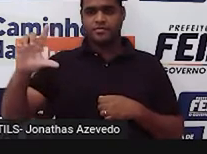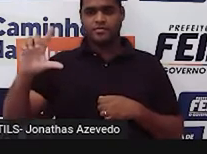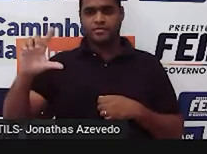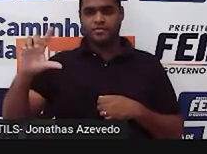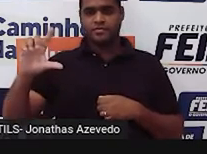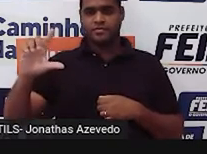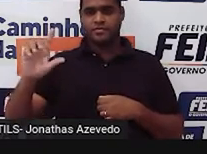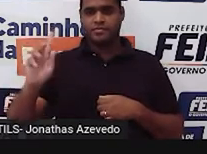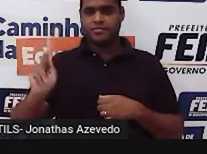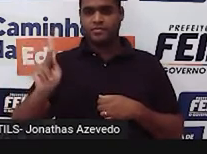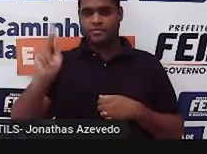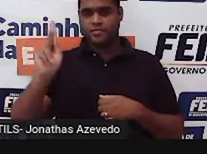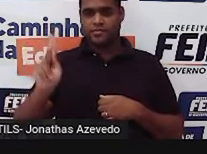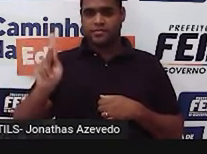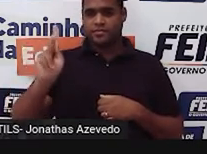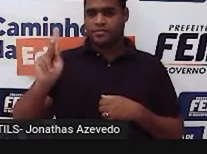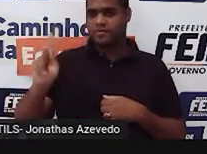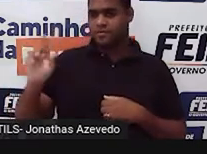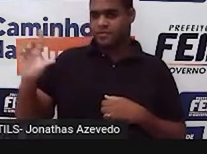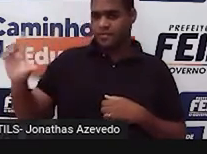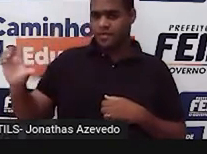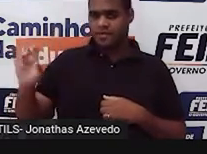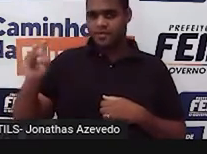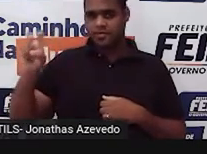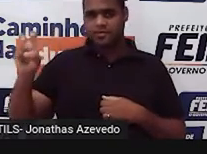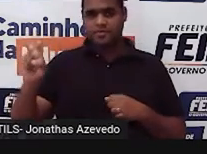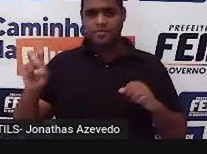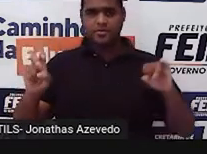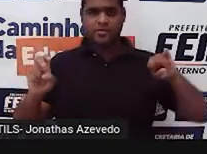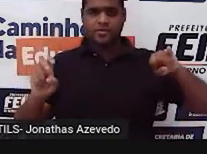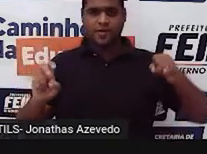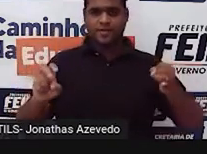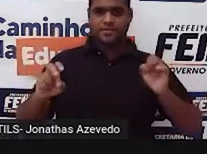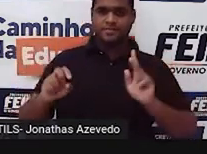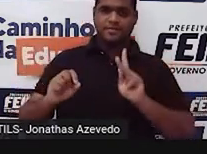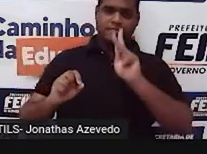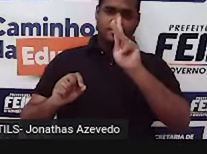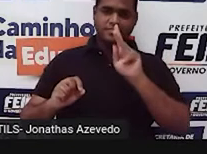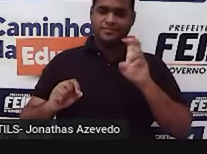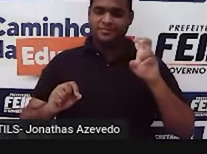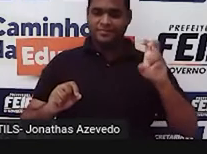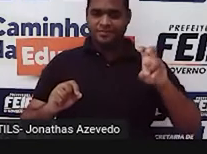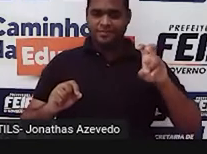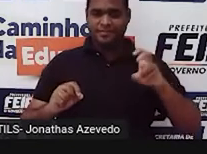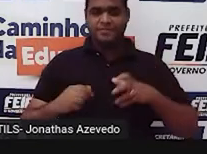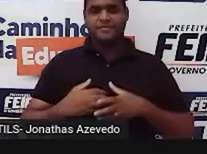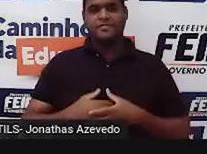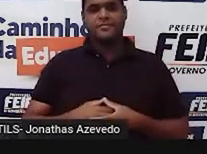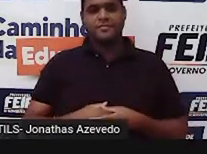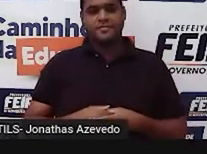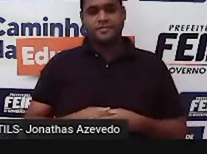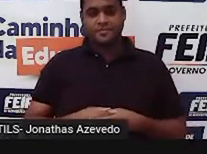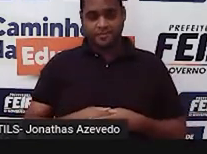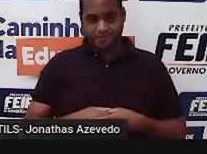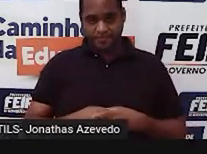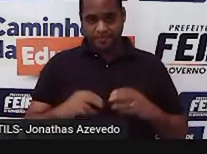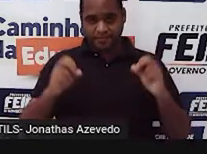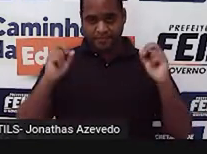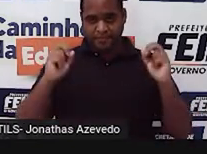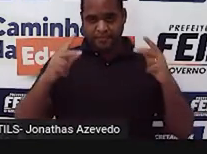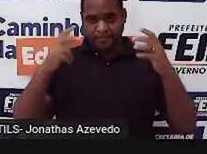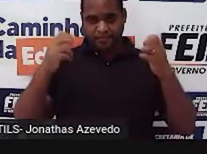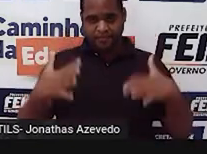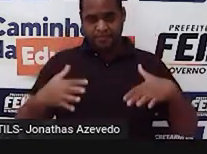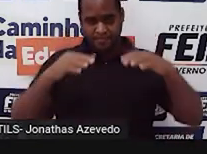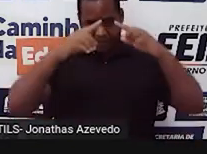5, que vai do vértice J ao vértice K, do vértice L ao vértice K. Esse é